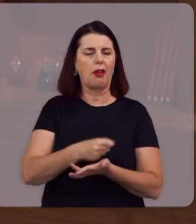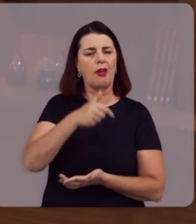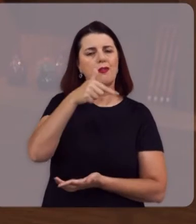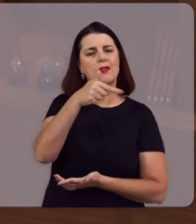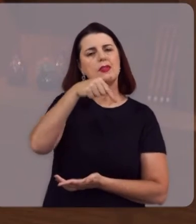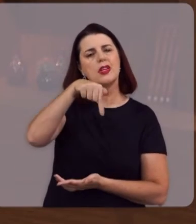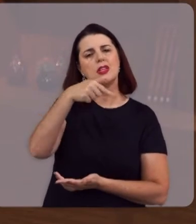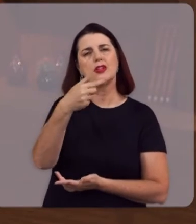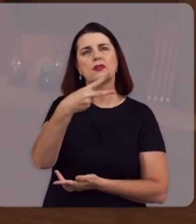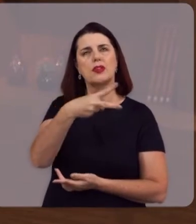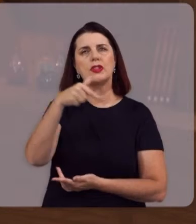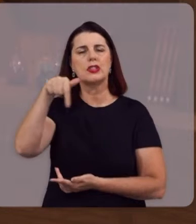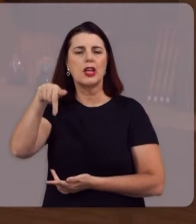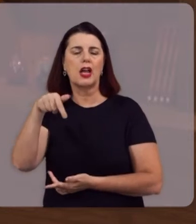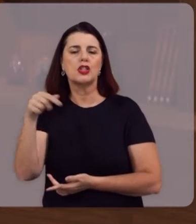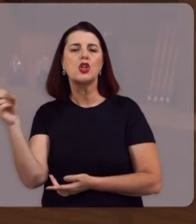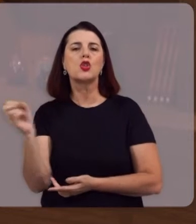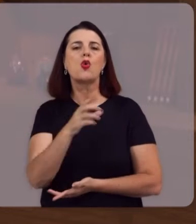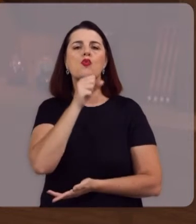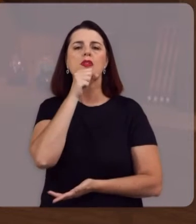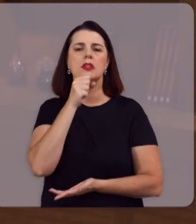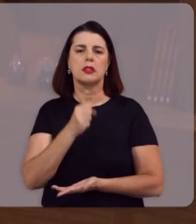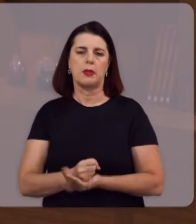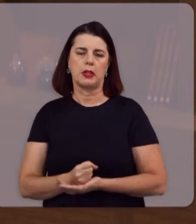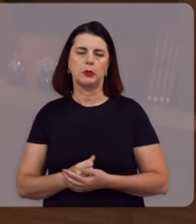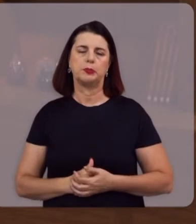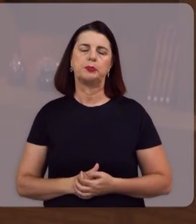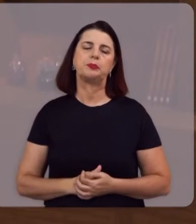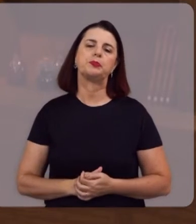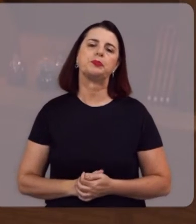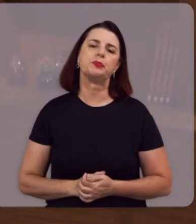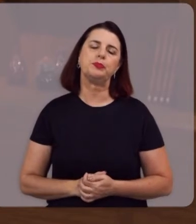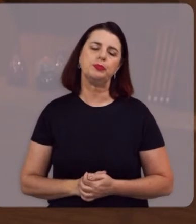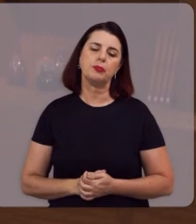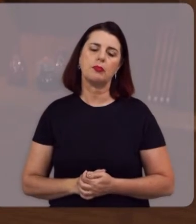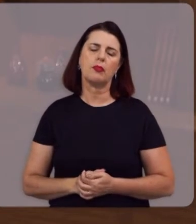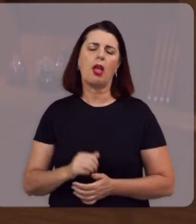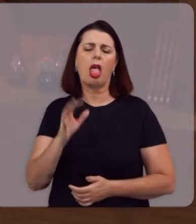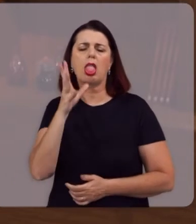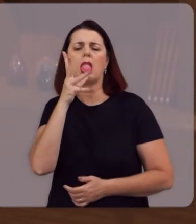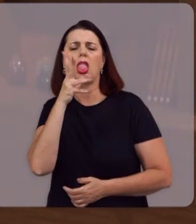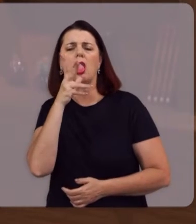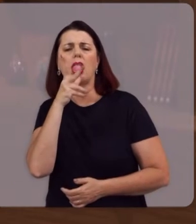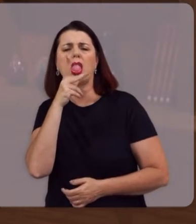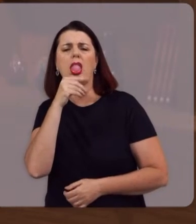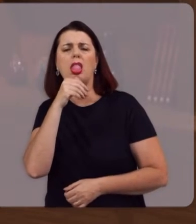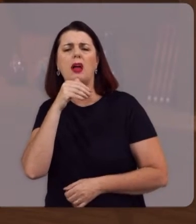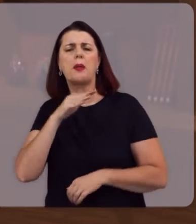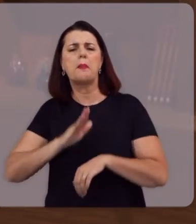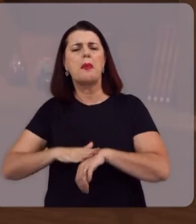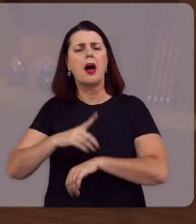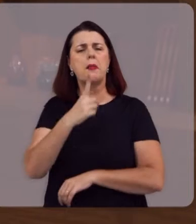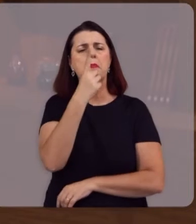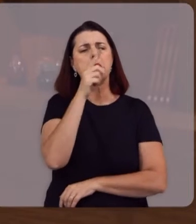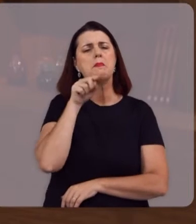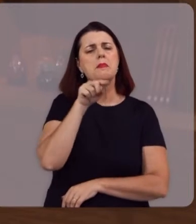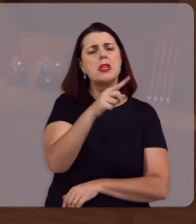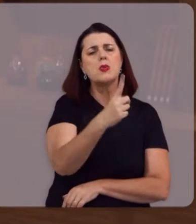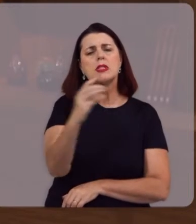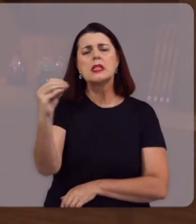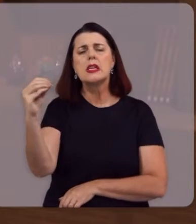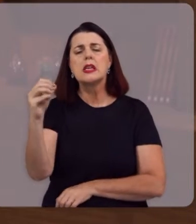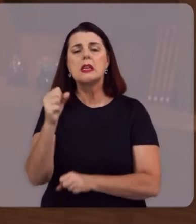27 No Novo Testamento Demorou-se mais de 1.100 anos